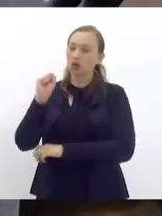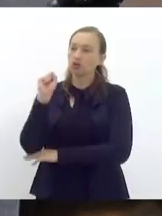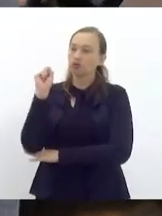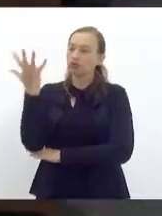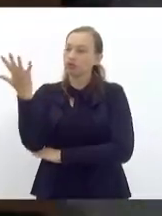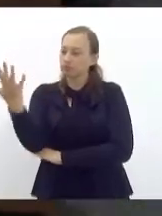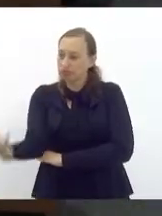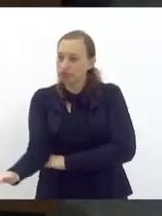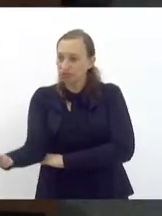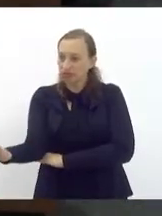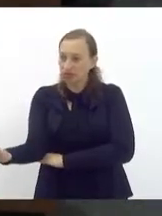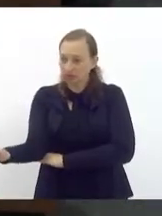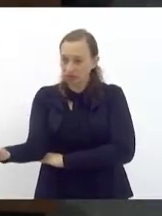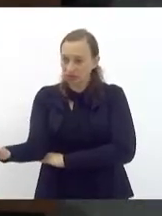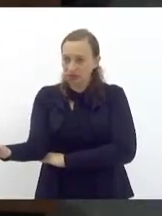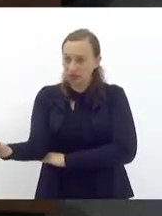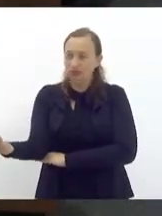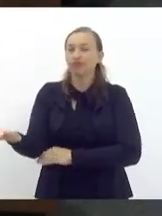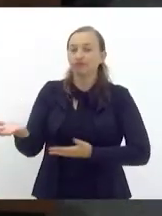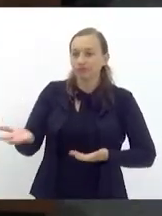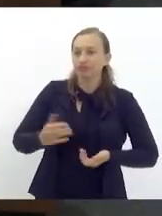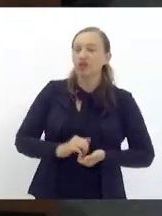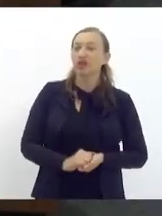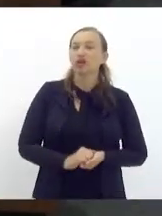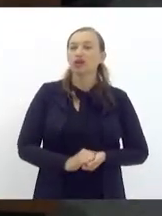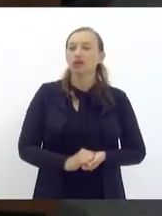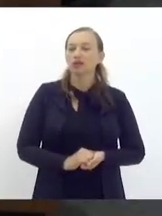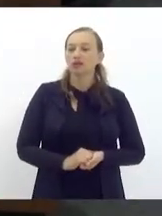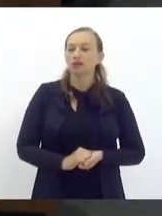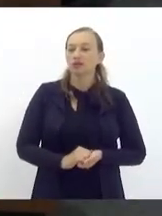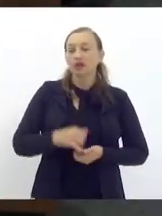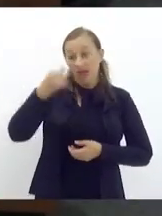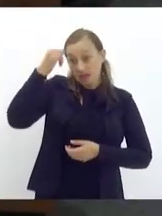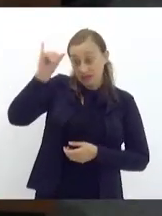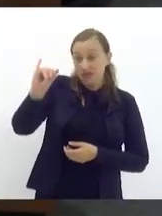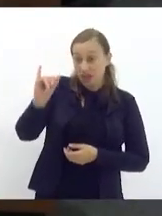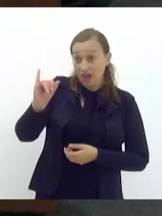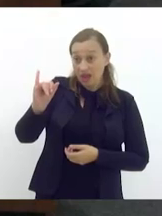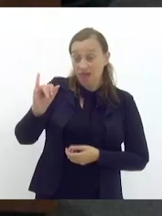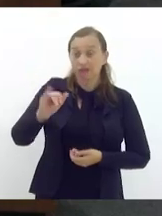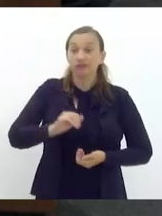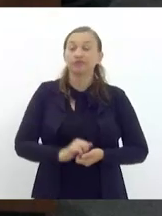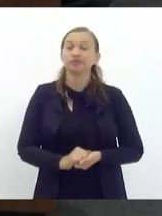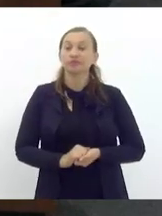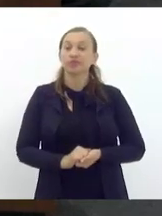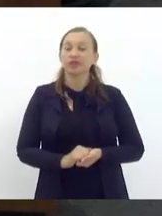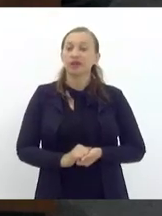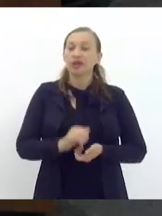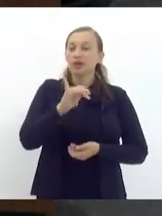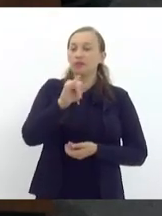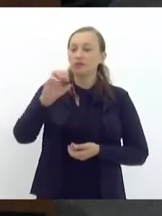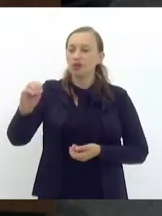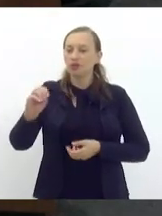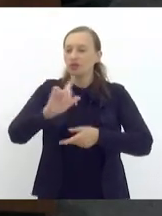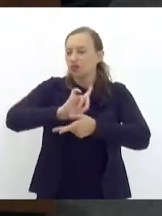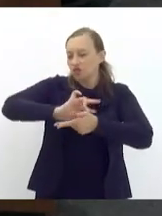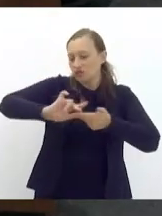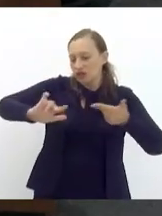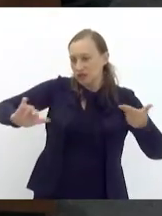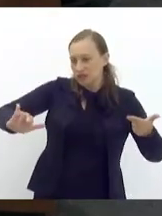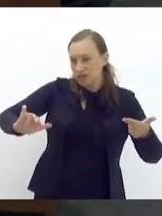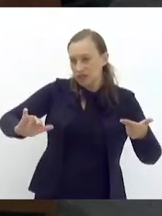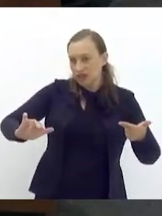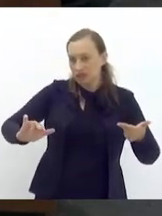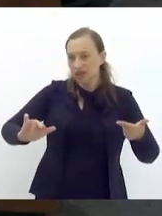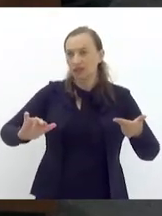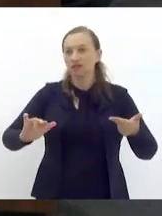de apenas de pecuária extensiva com os prejuízos que isso tem para a biodiversidade para a mata atlântica e